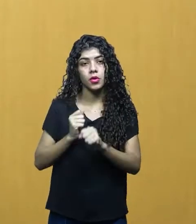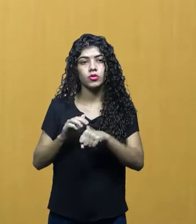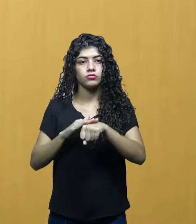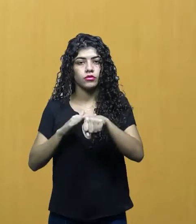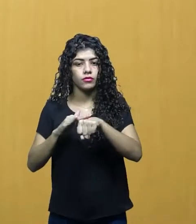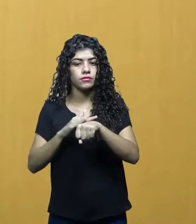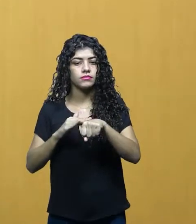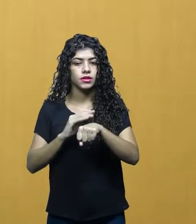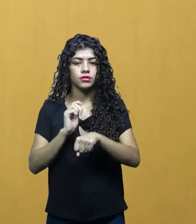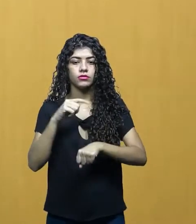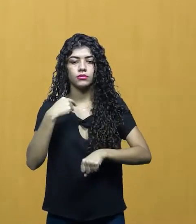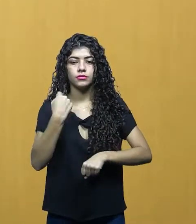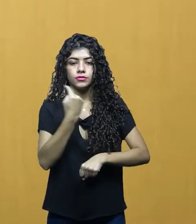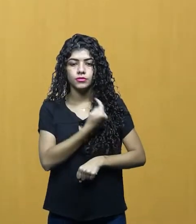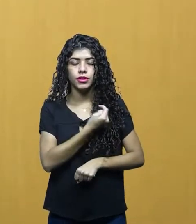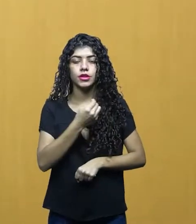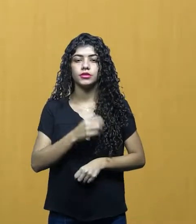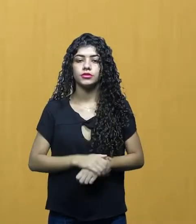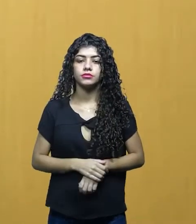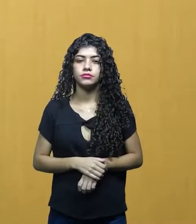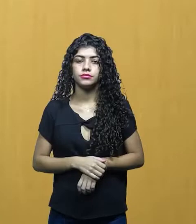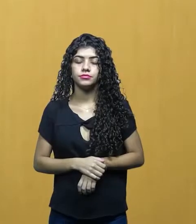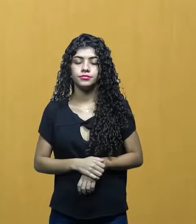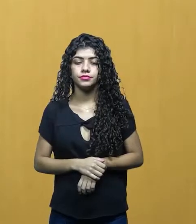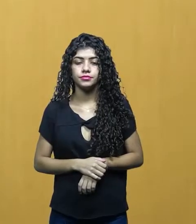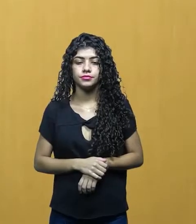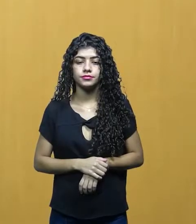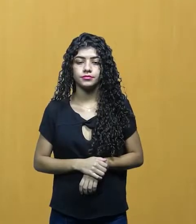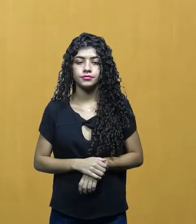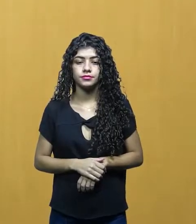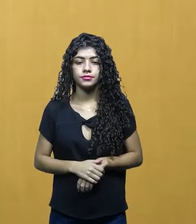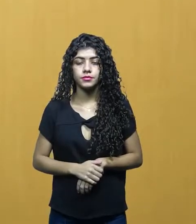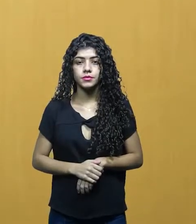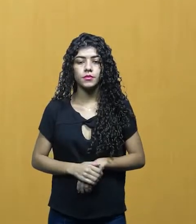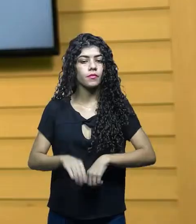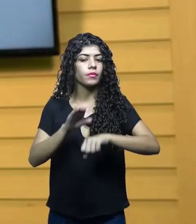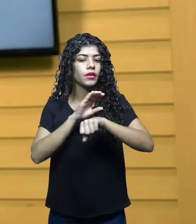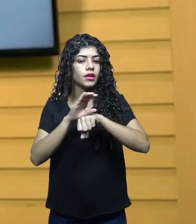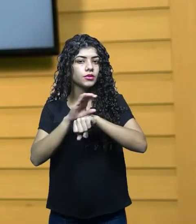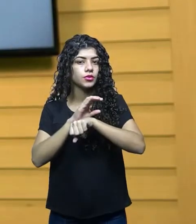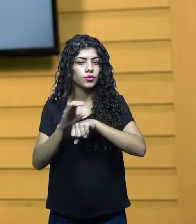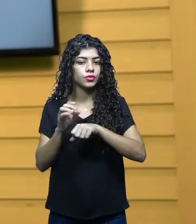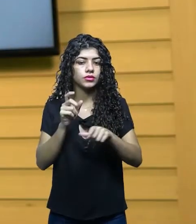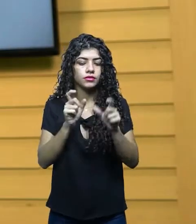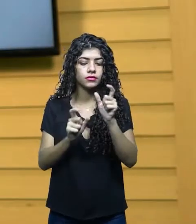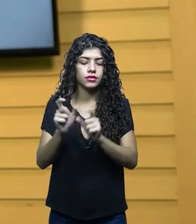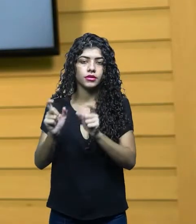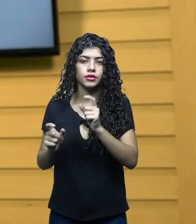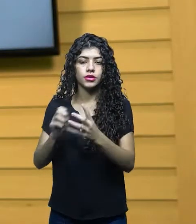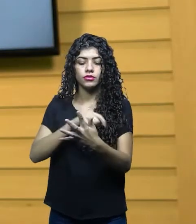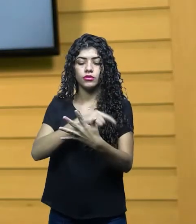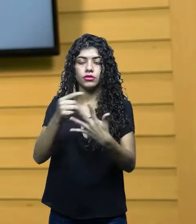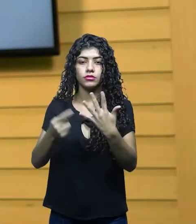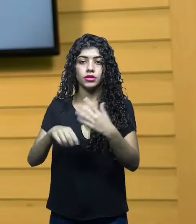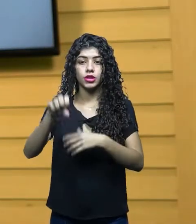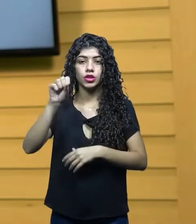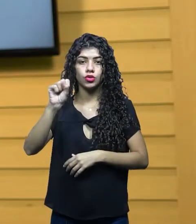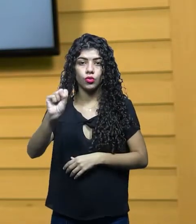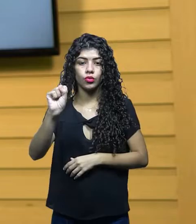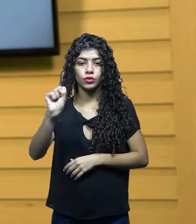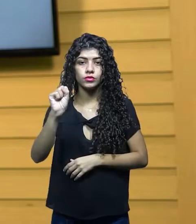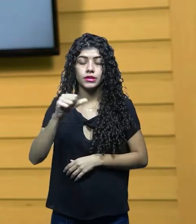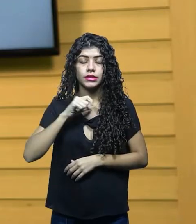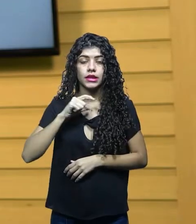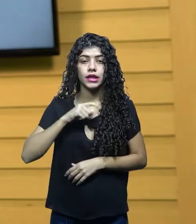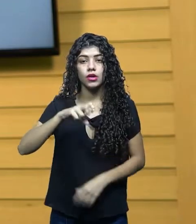dúvida, você pode entrar em contato através do fórum ou ainda por e-mail. Nosso curso está dividido em oito módulos,